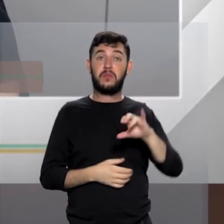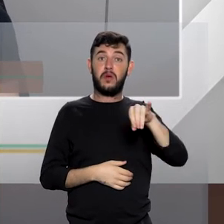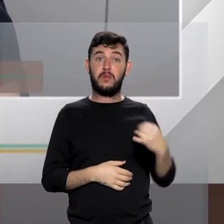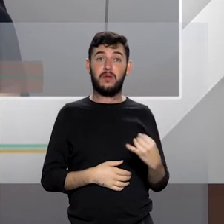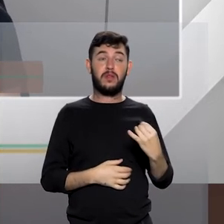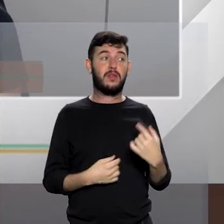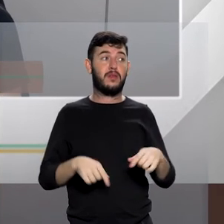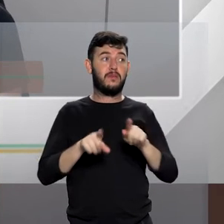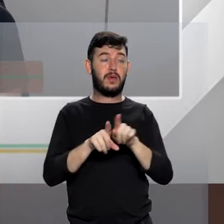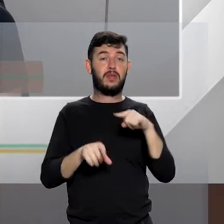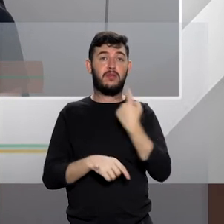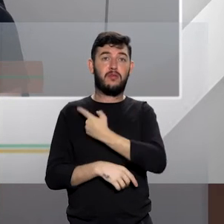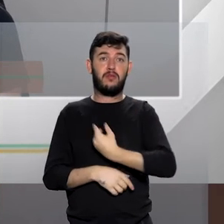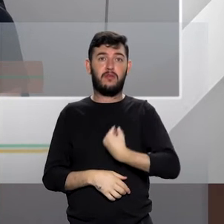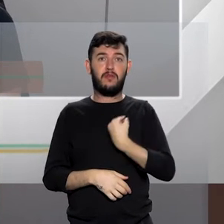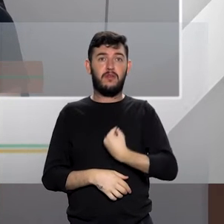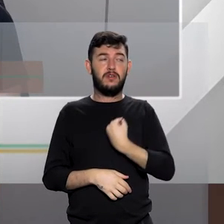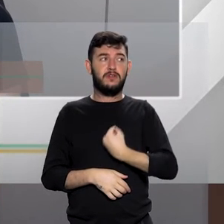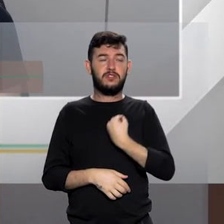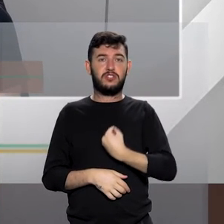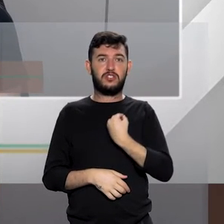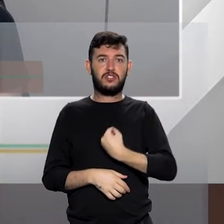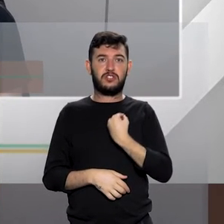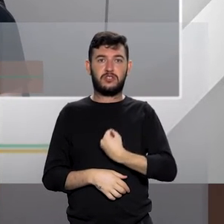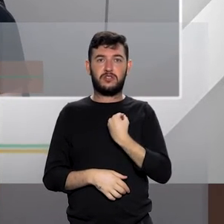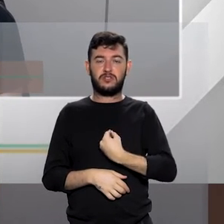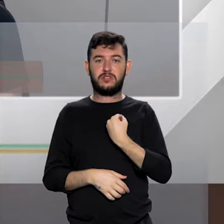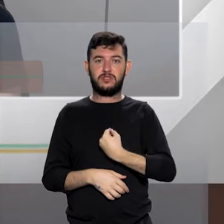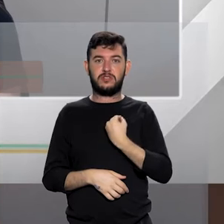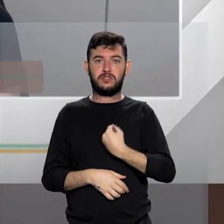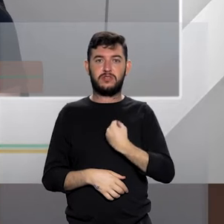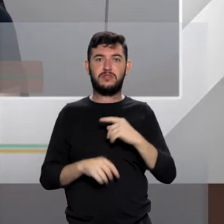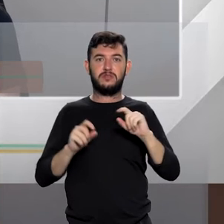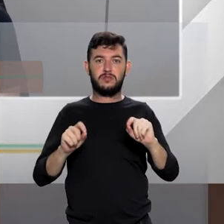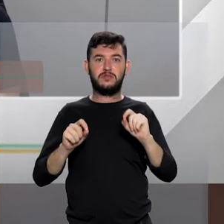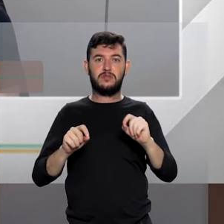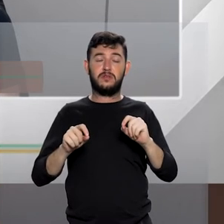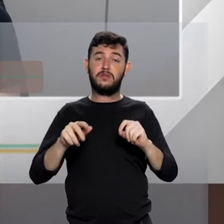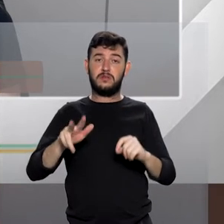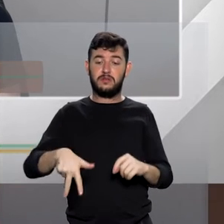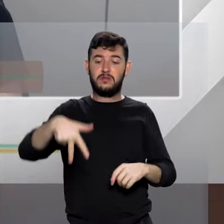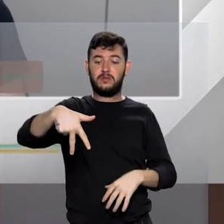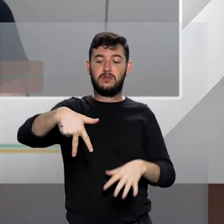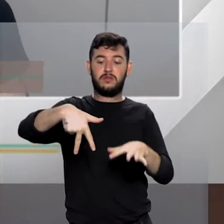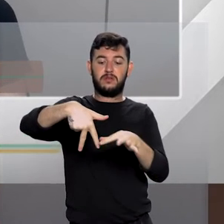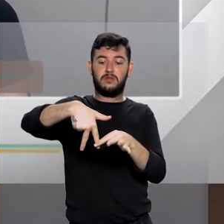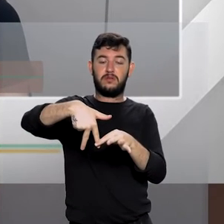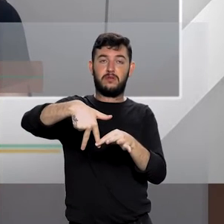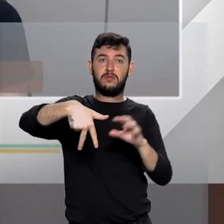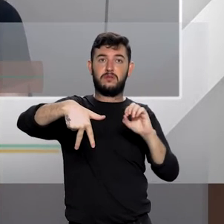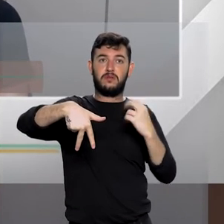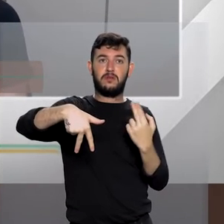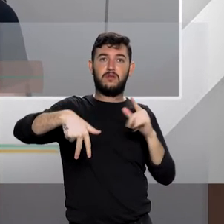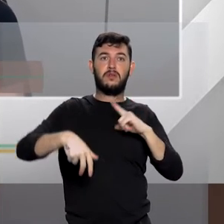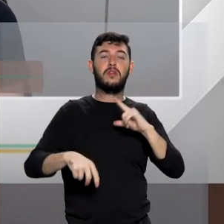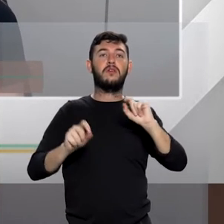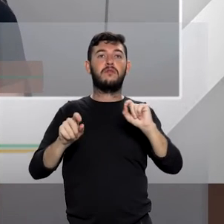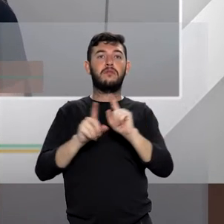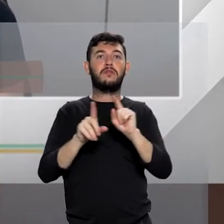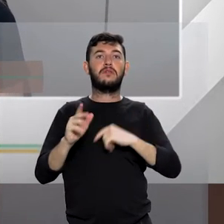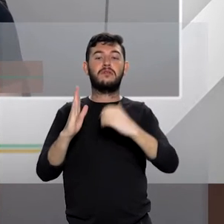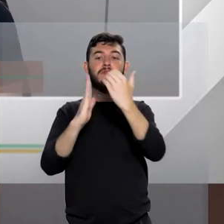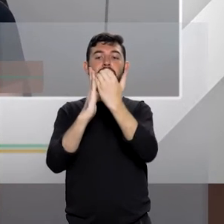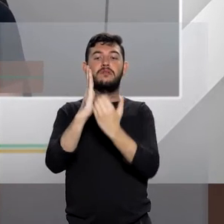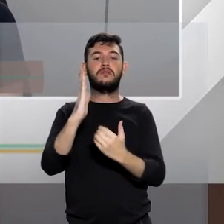substituir também essa prisão com a tornozeleira, o botão do pânico. Então, nós temos medidas sociais,